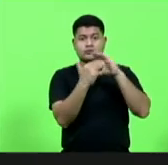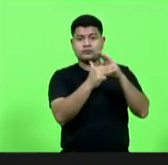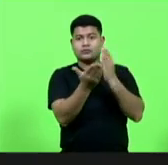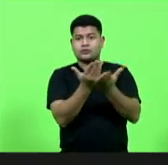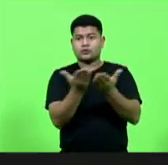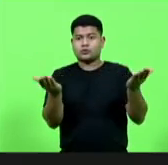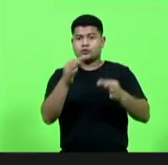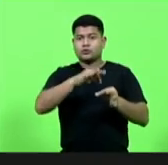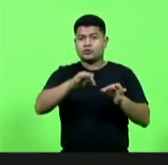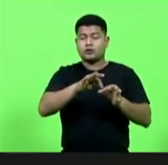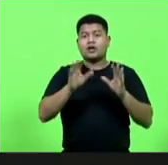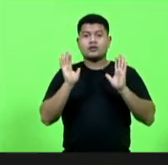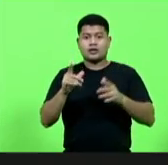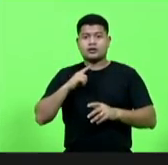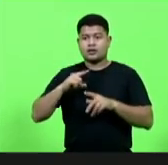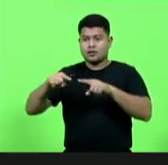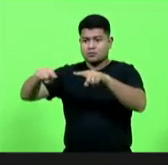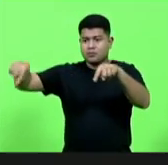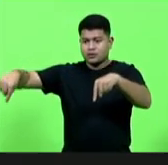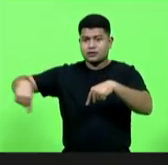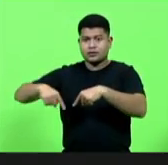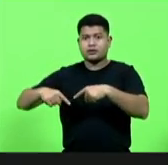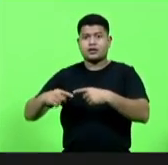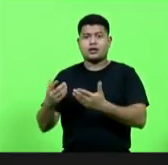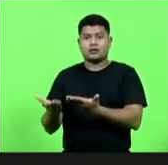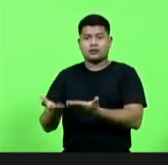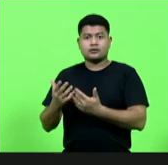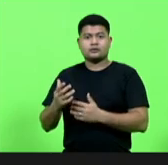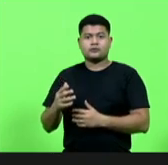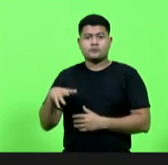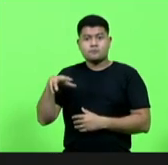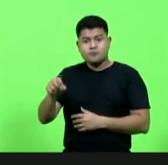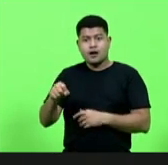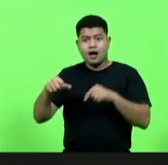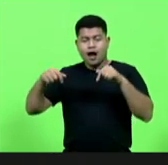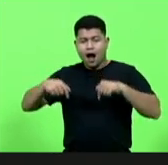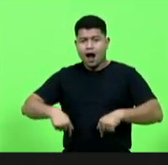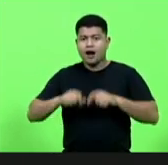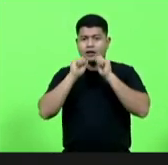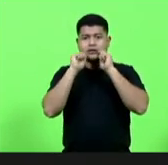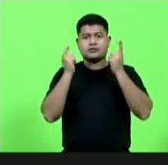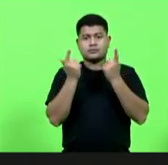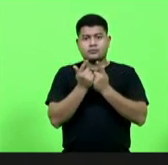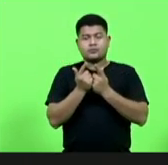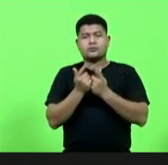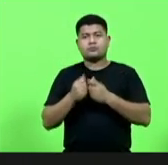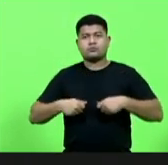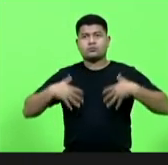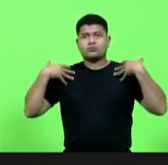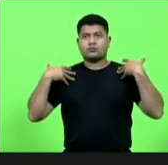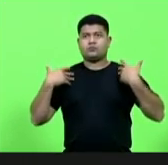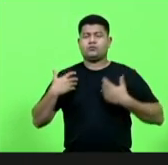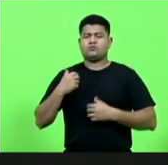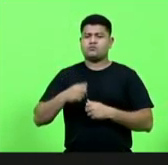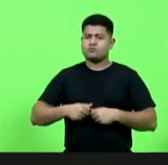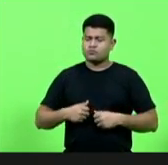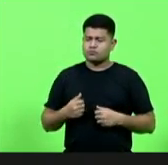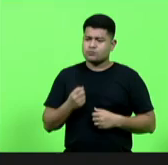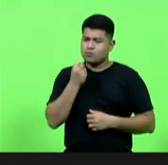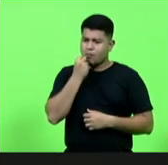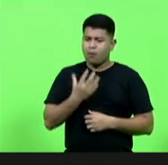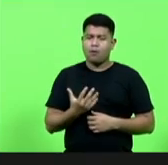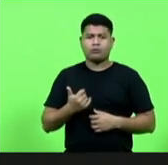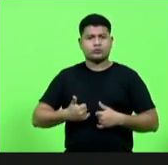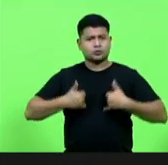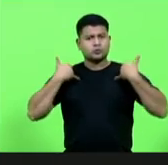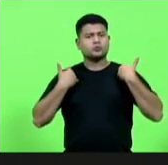uma sala reservada aqui na sede do Palácio Barriga Verde, com muita honra e muito orgulho. já temos